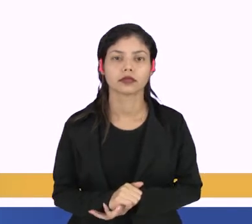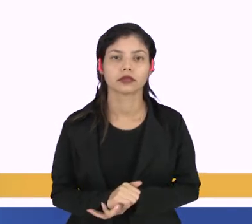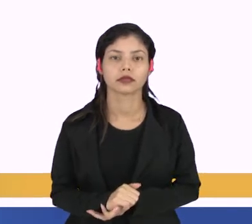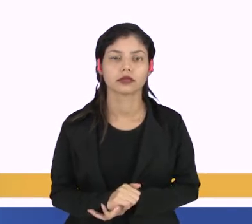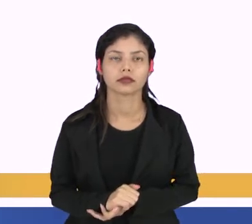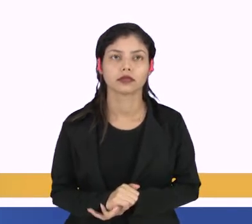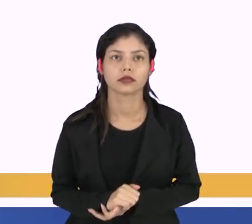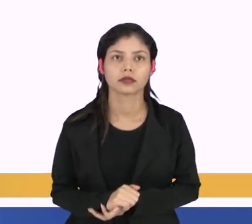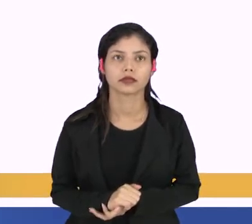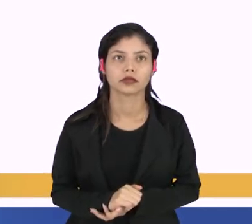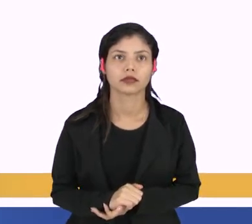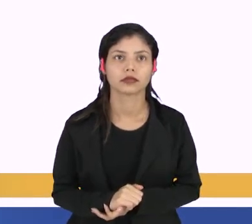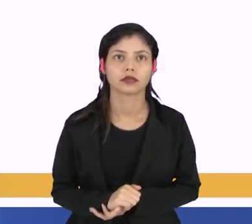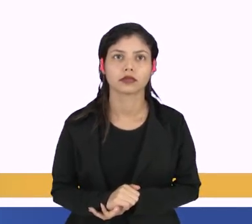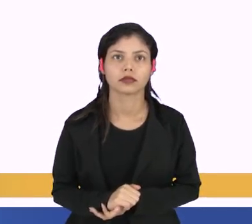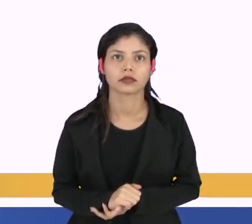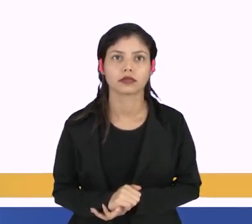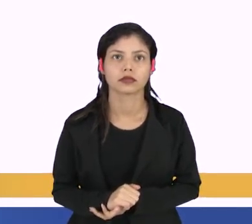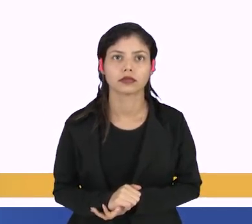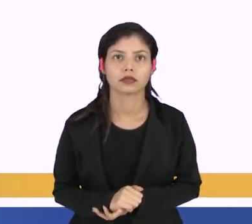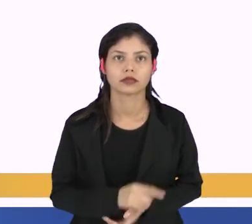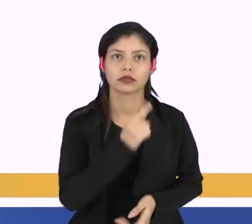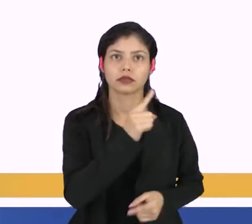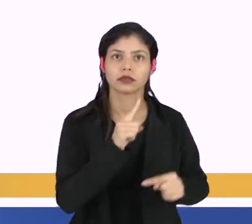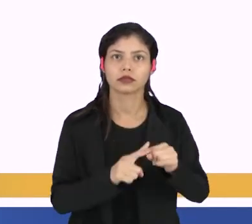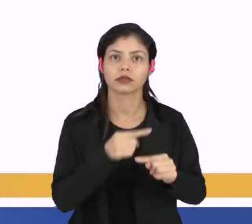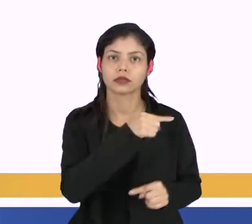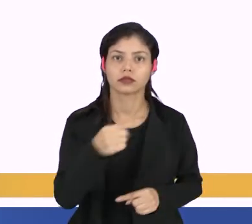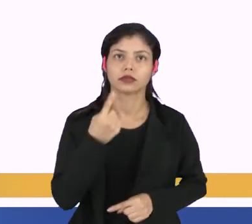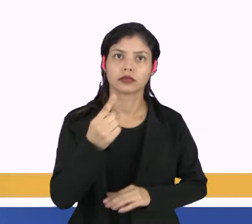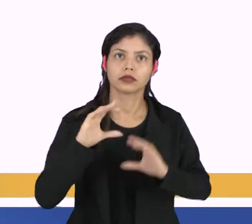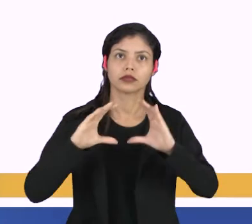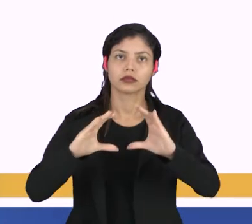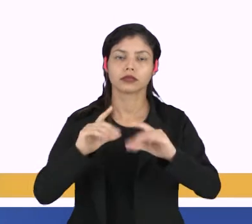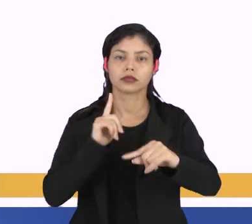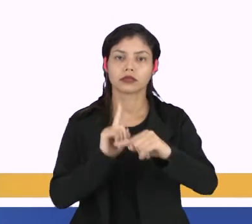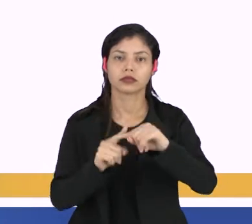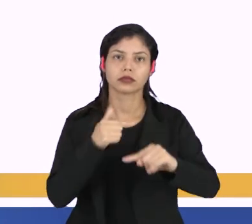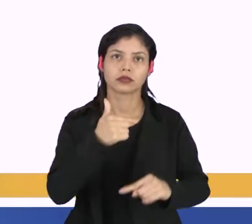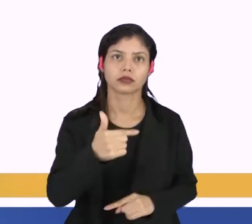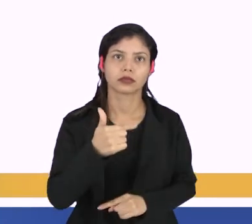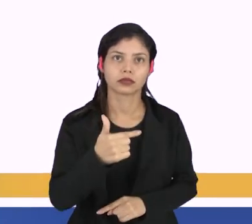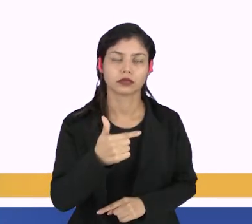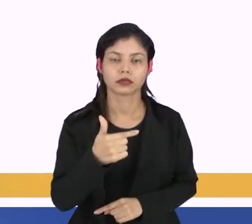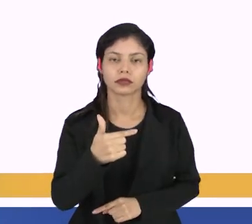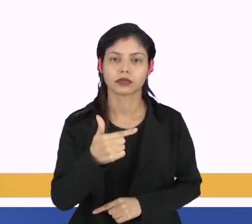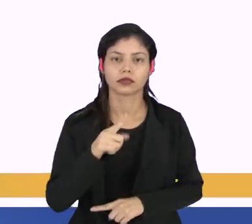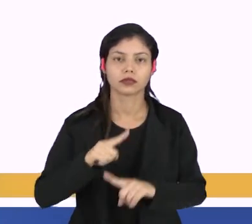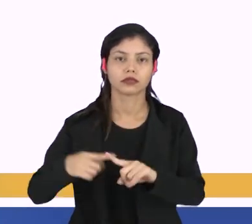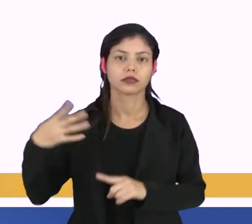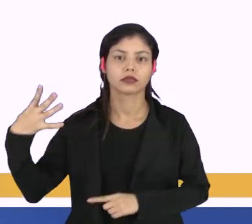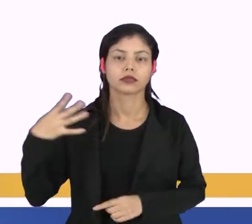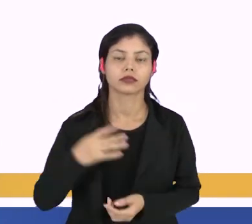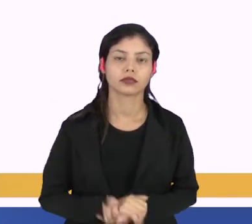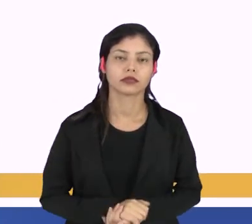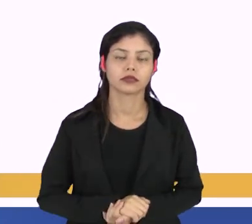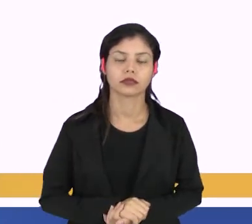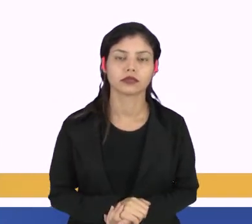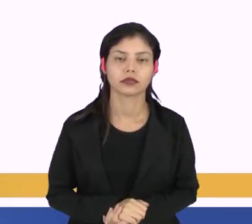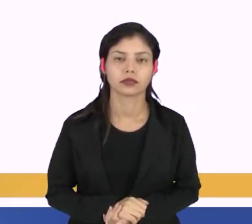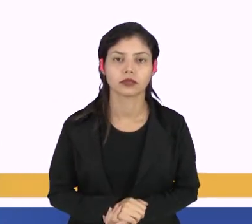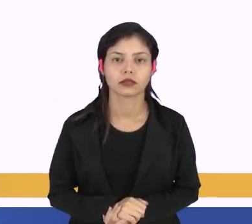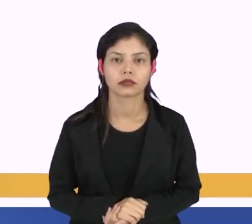matriz C a seguinte situação, 1 vezes o menos 1 mais o